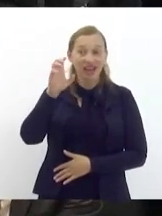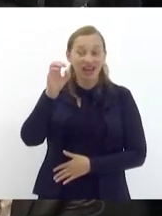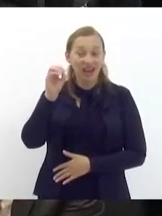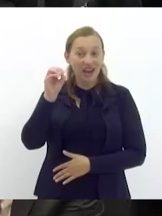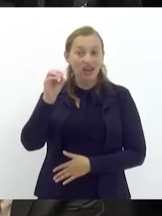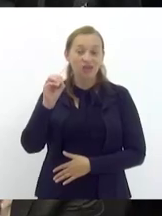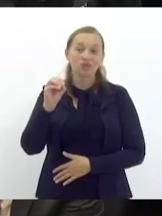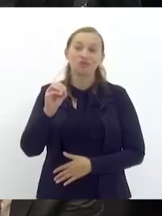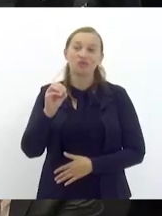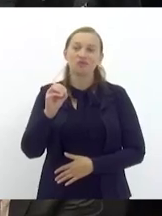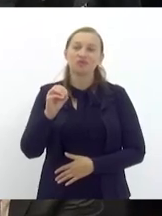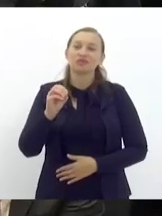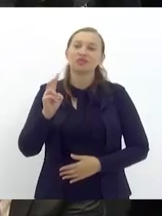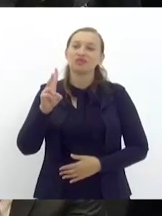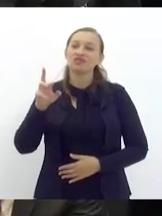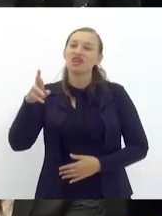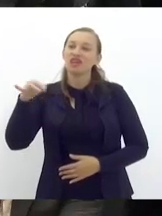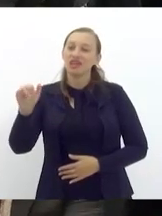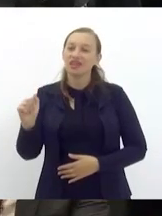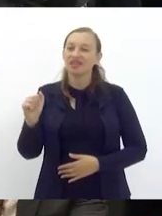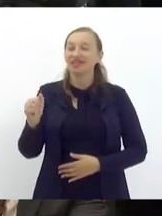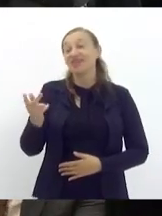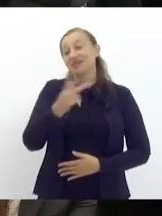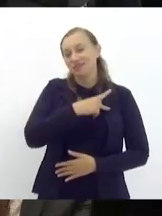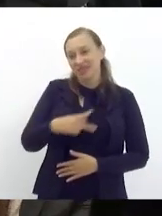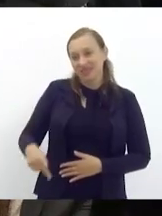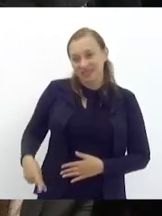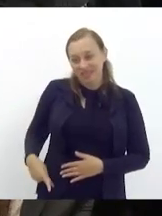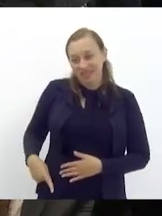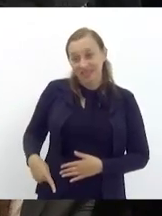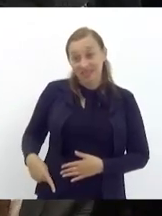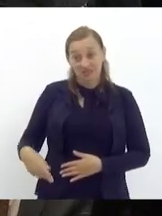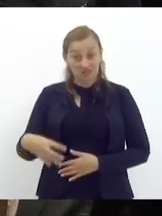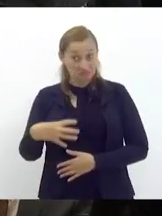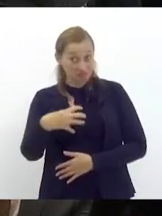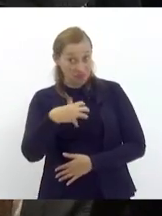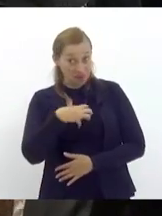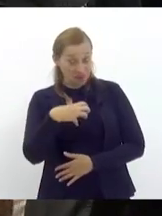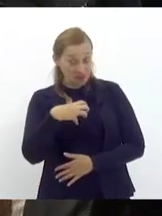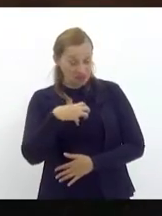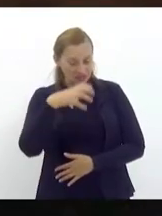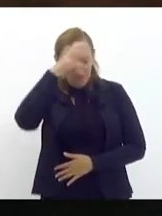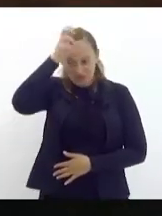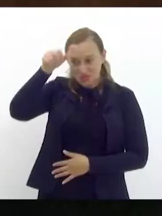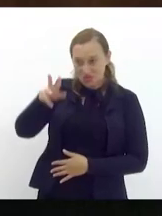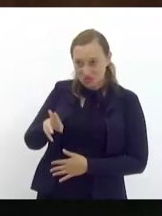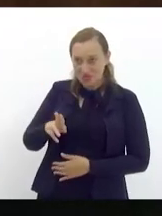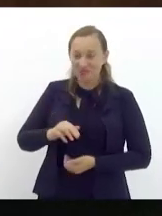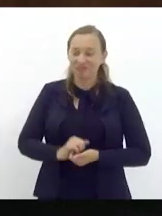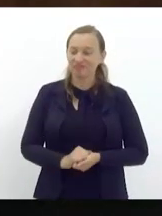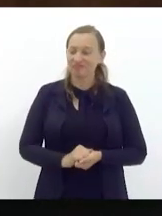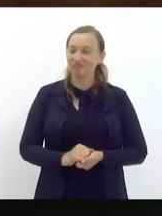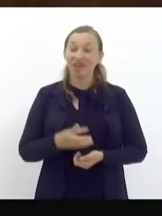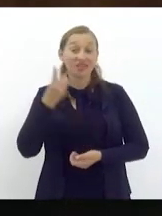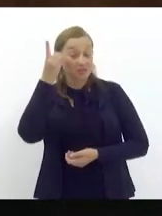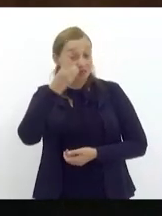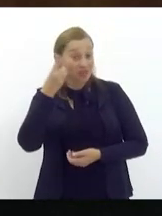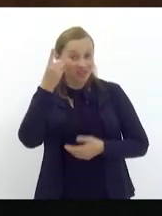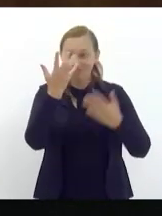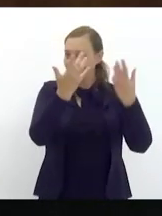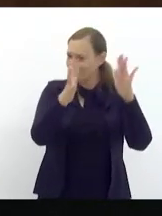querida presidente baiana Tia Ju novos deputados